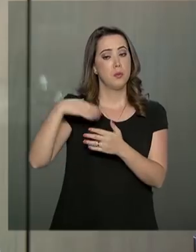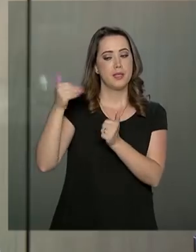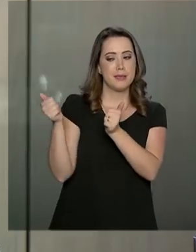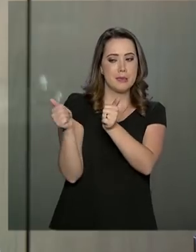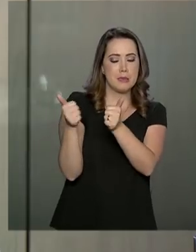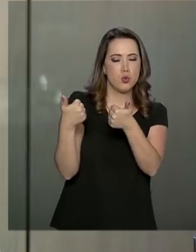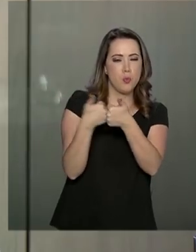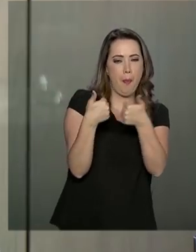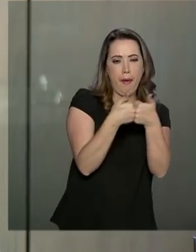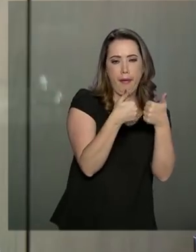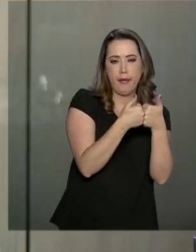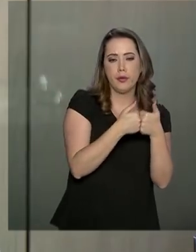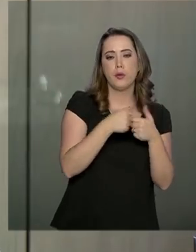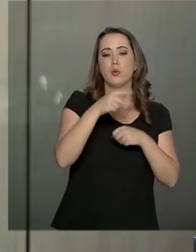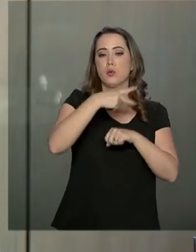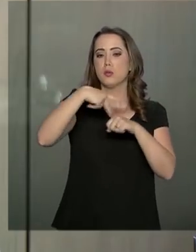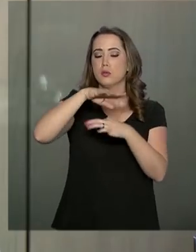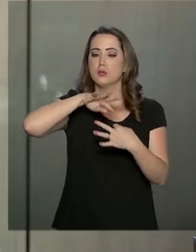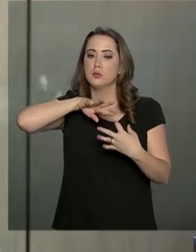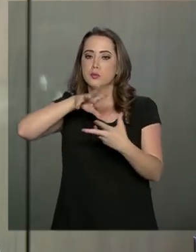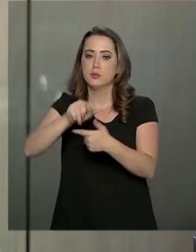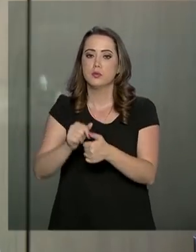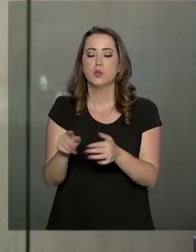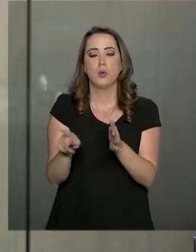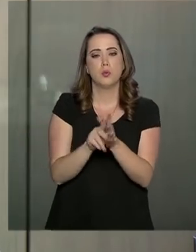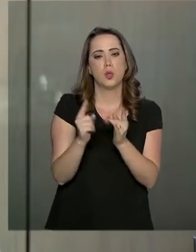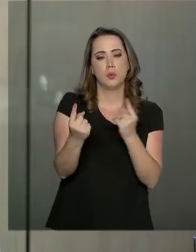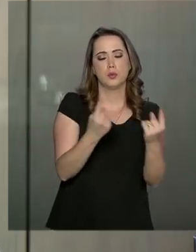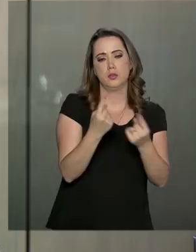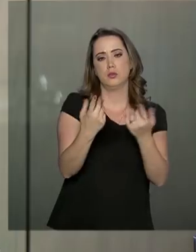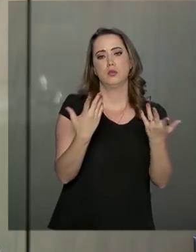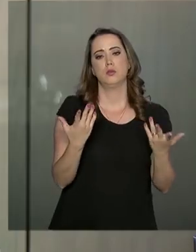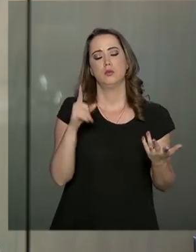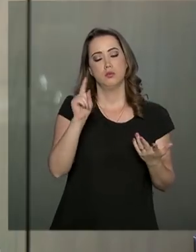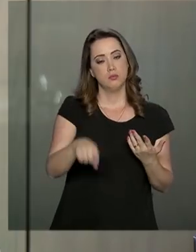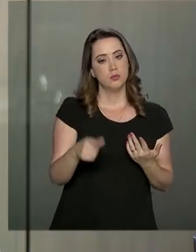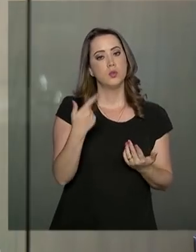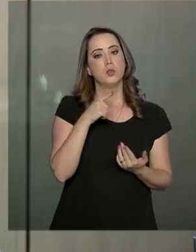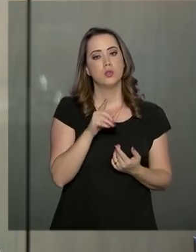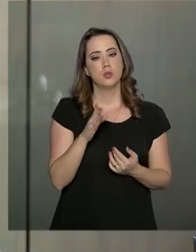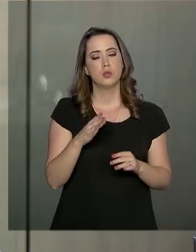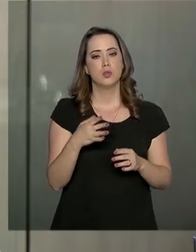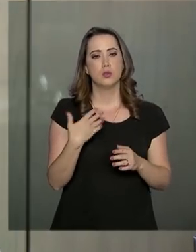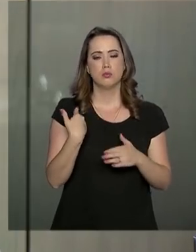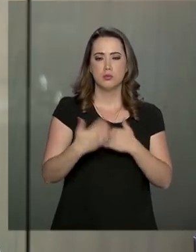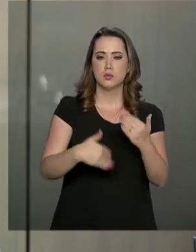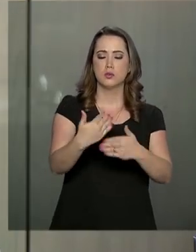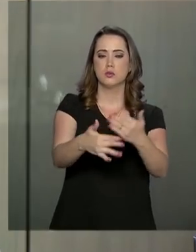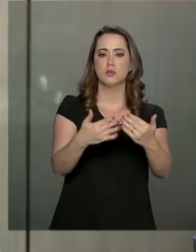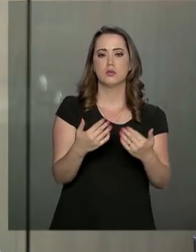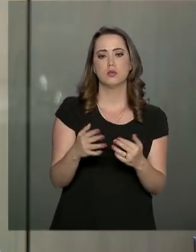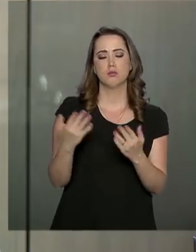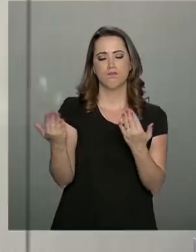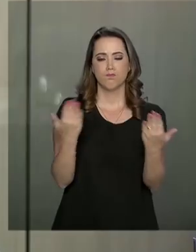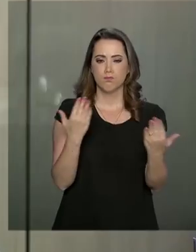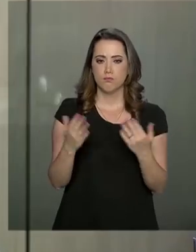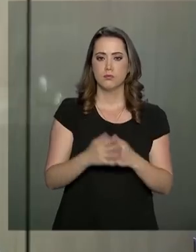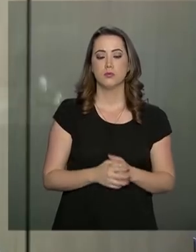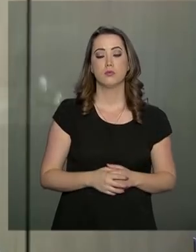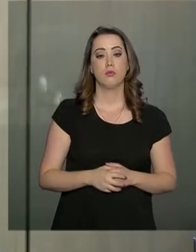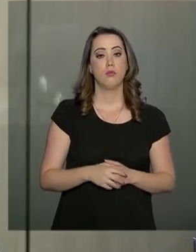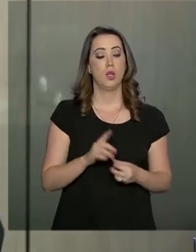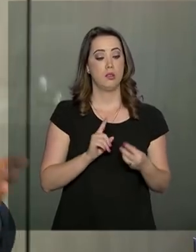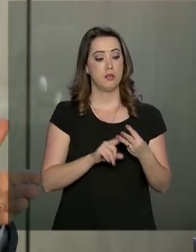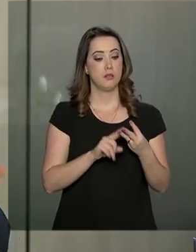próximos dos países do mundo, com as suas características, com estágios de desenvolvimento similares. A